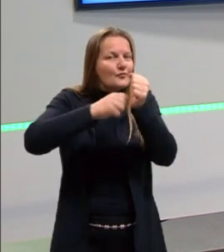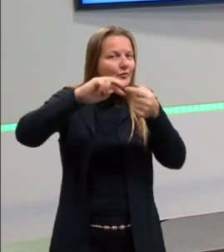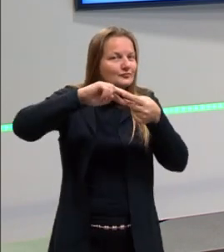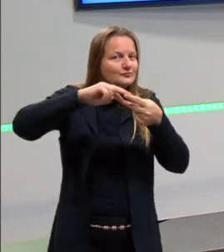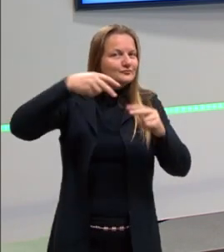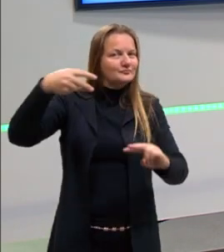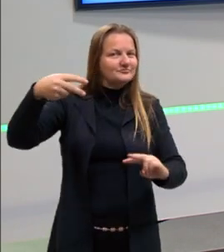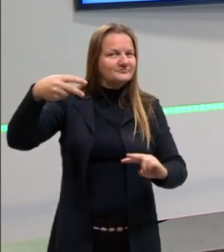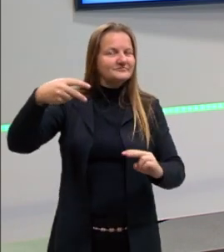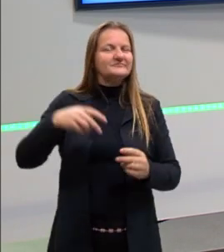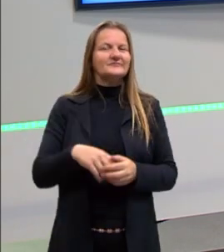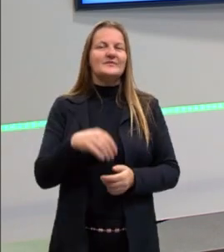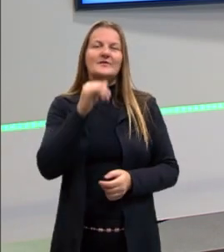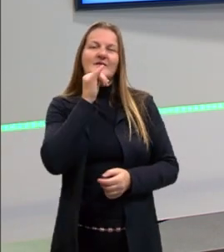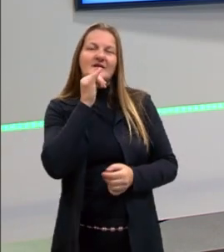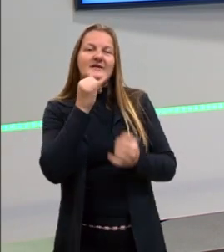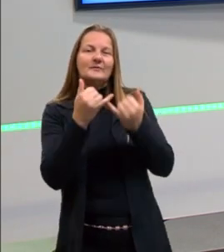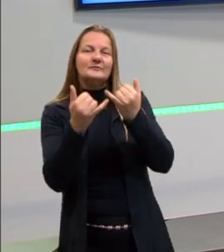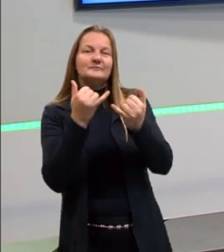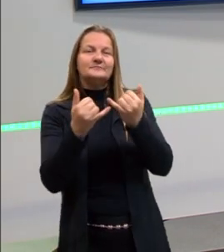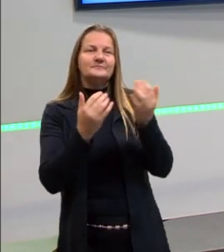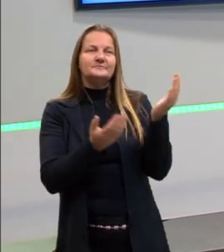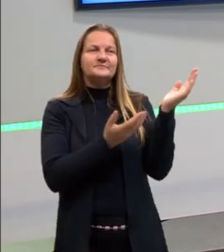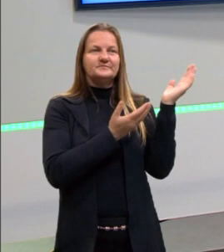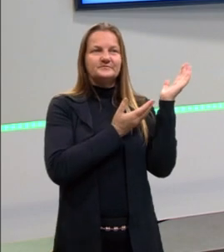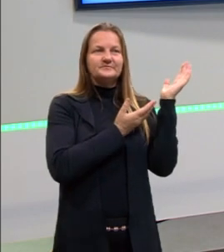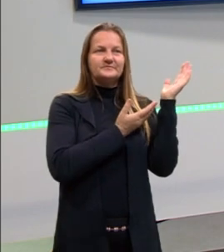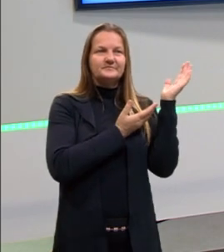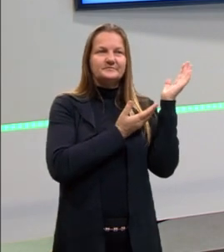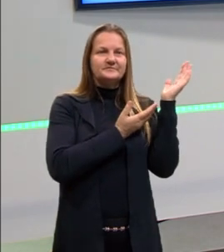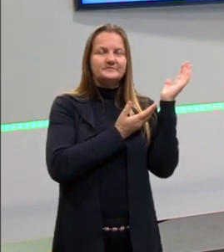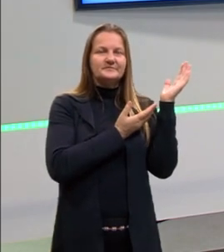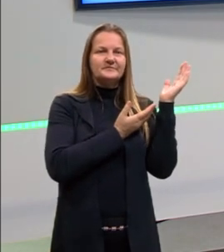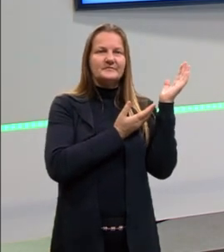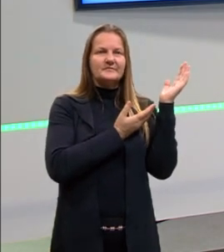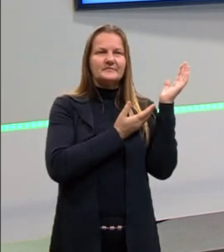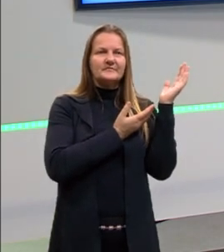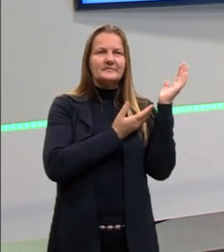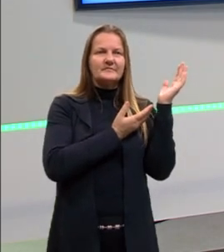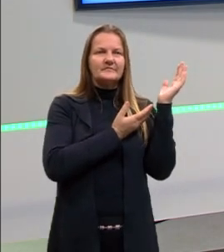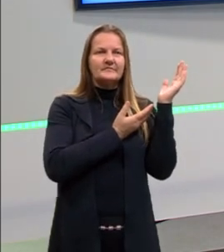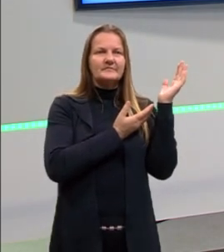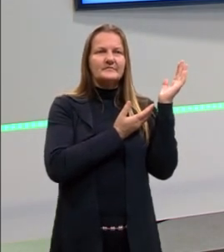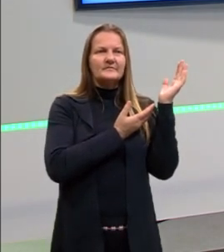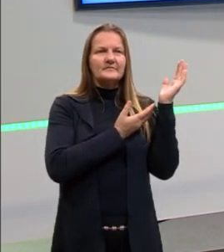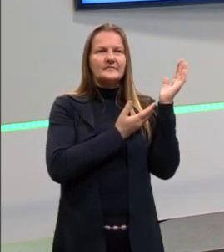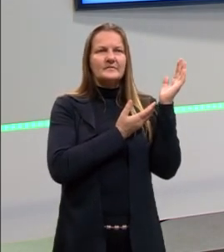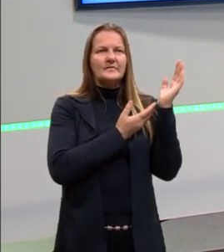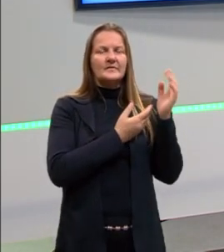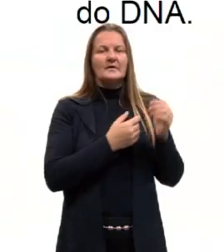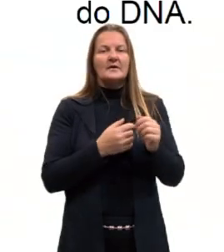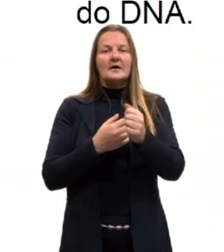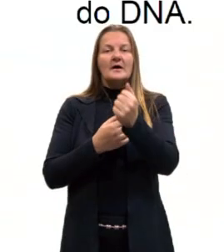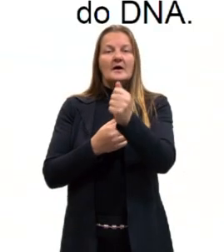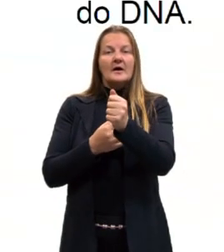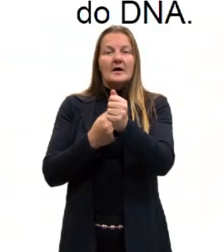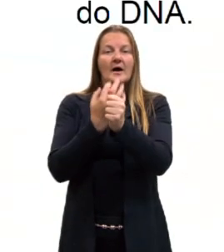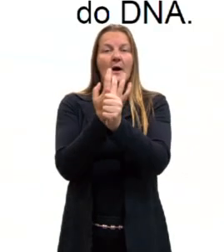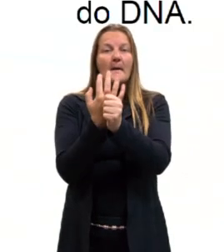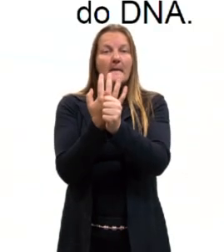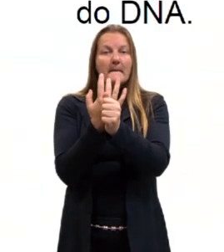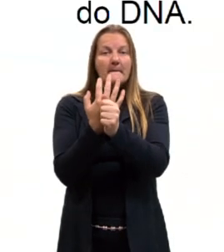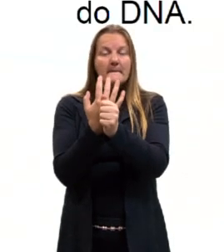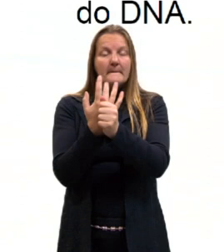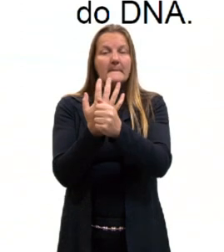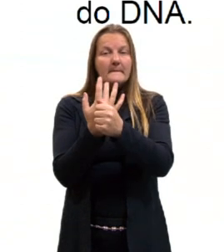certo? Um exemplo, então, que está relacionado a esses códigos. Produção de aminoácidos, a produção